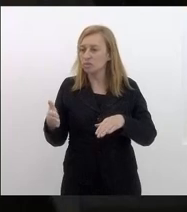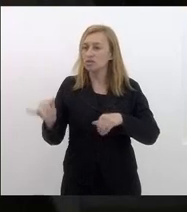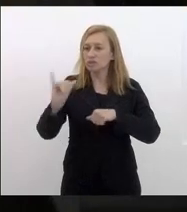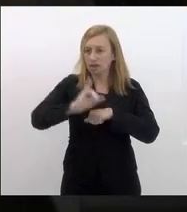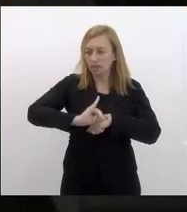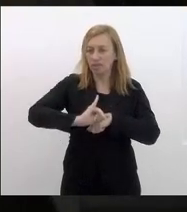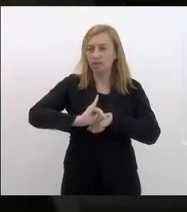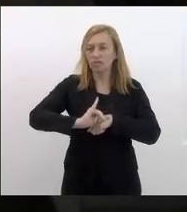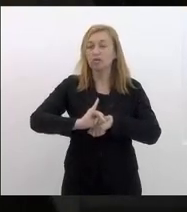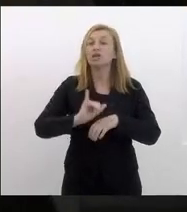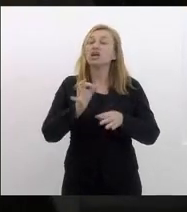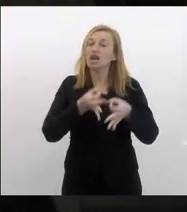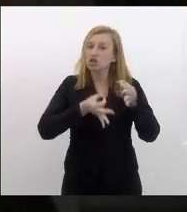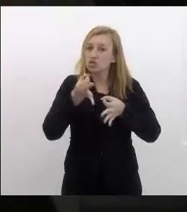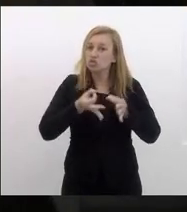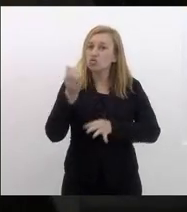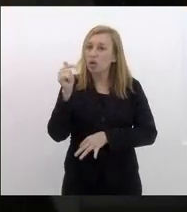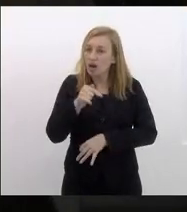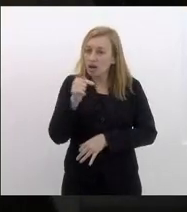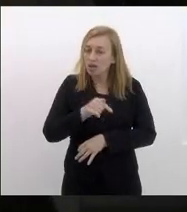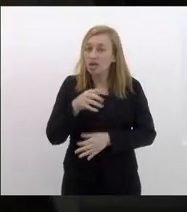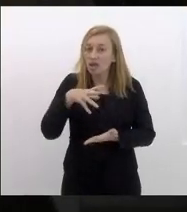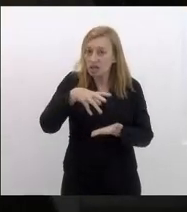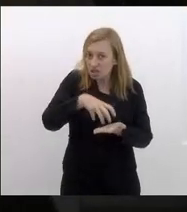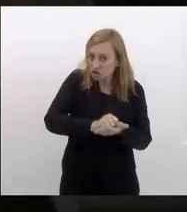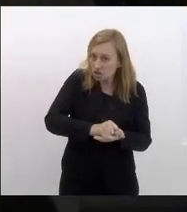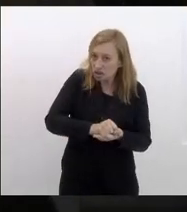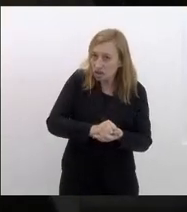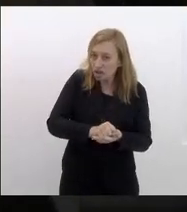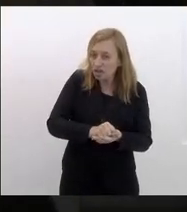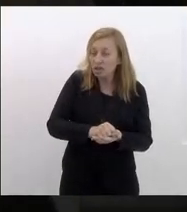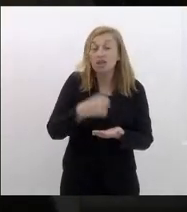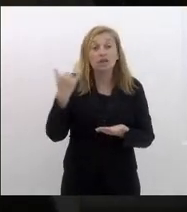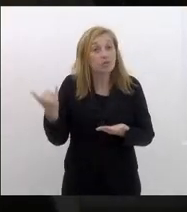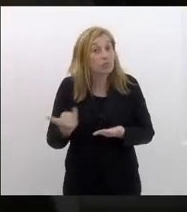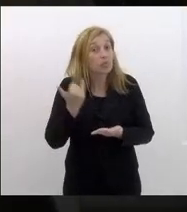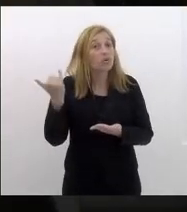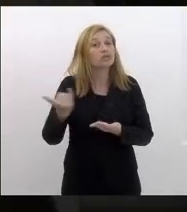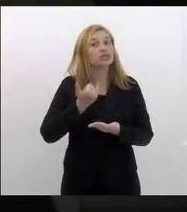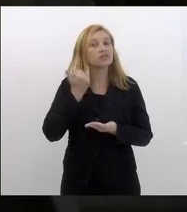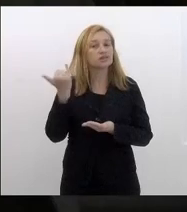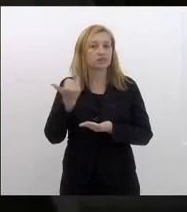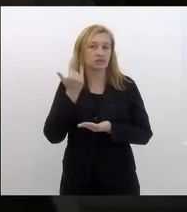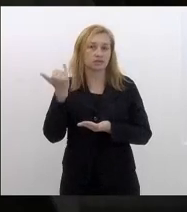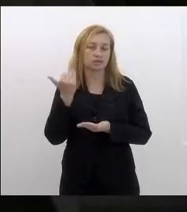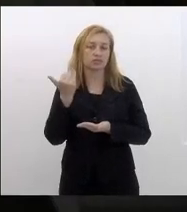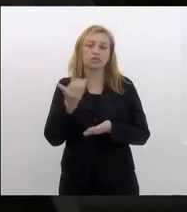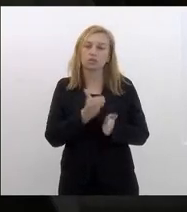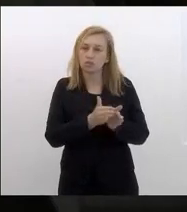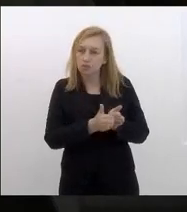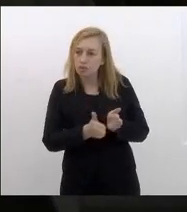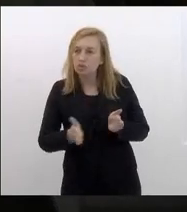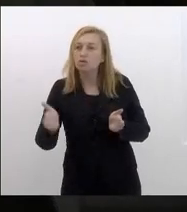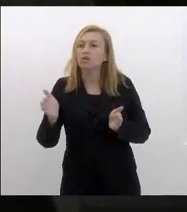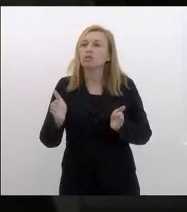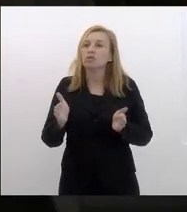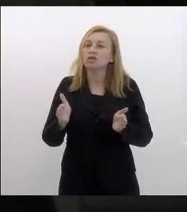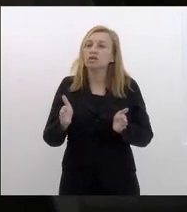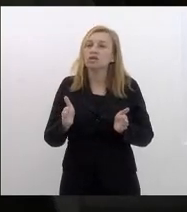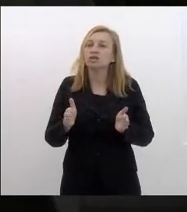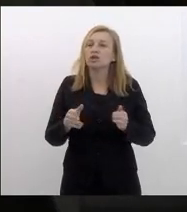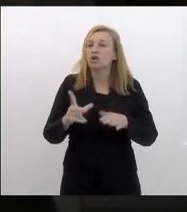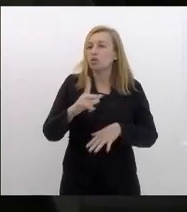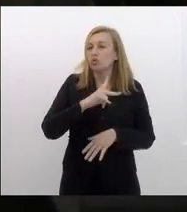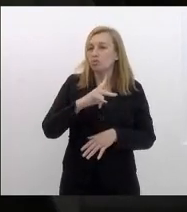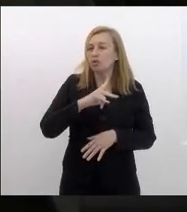capital é justo aqui registrar que foram importantes naquele processo o próprio